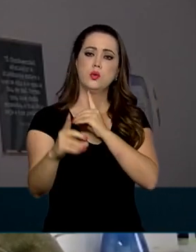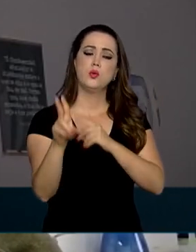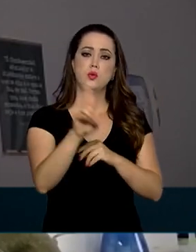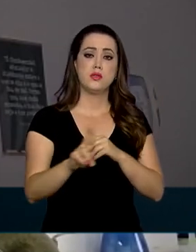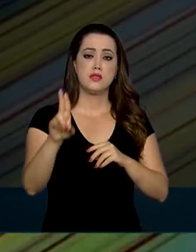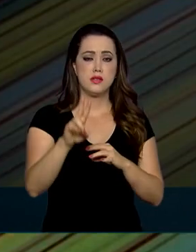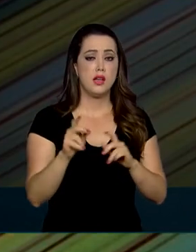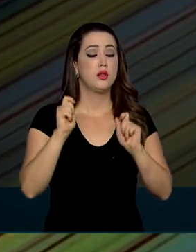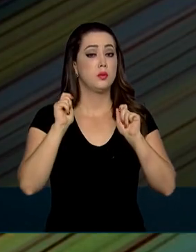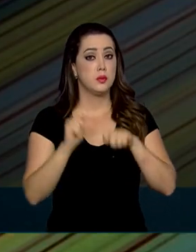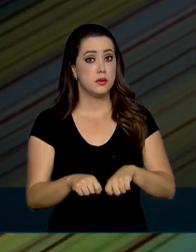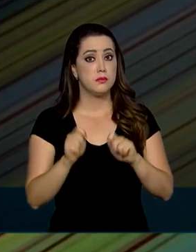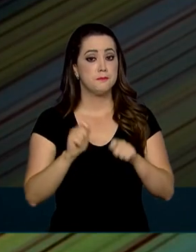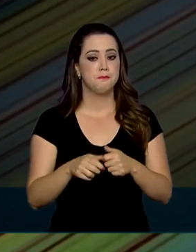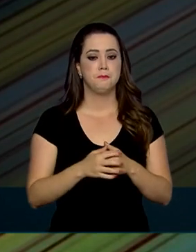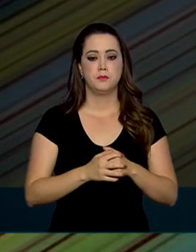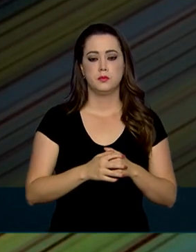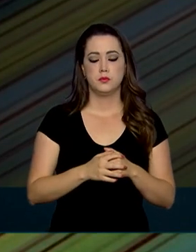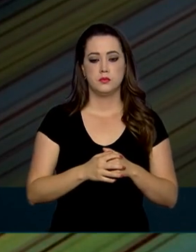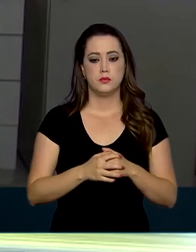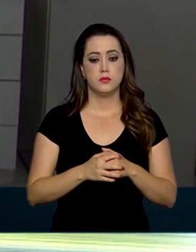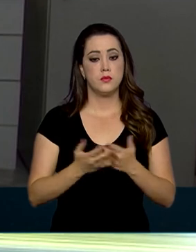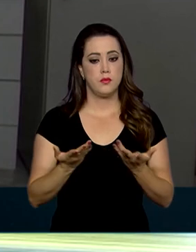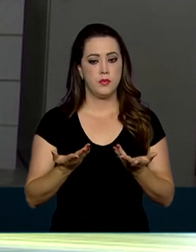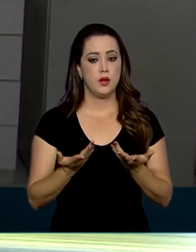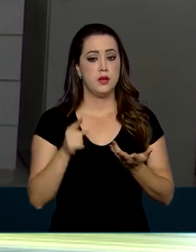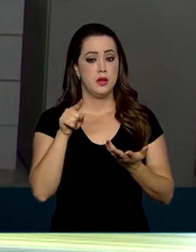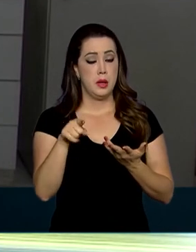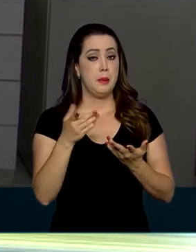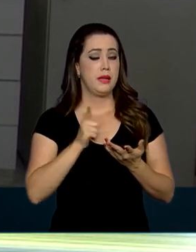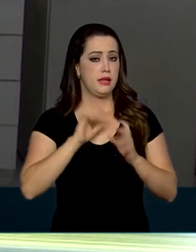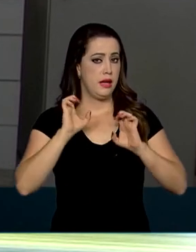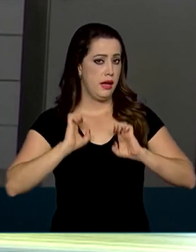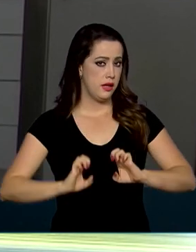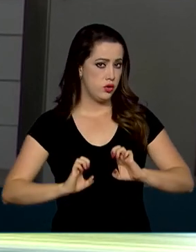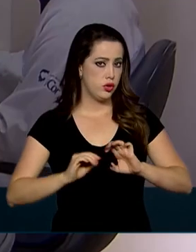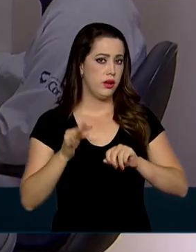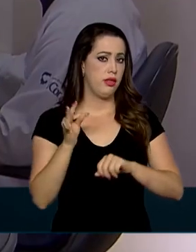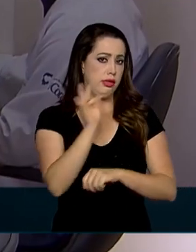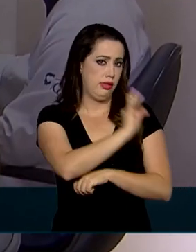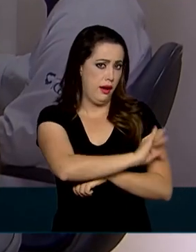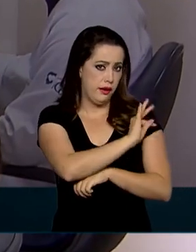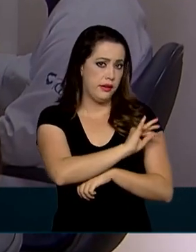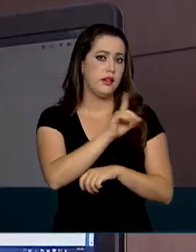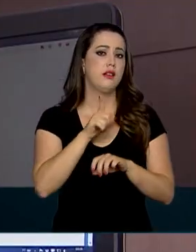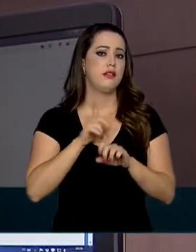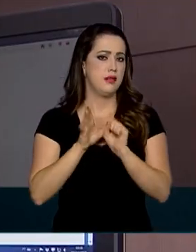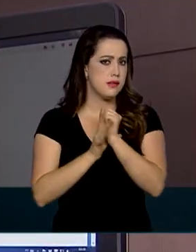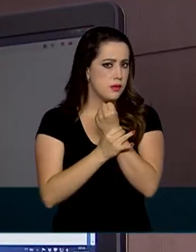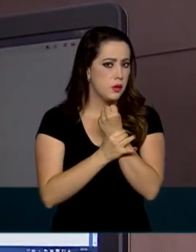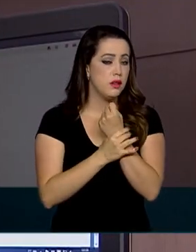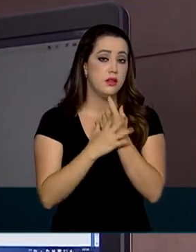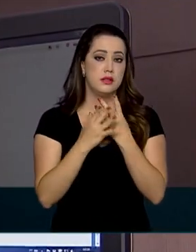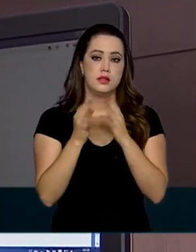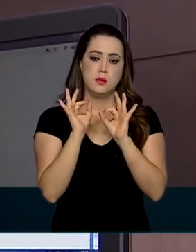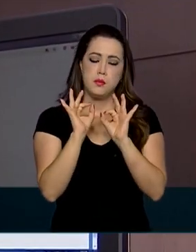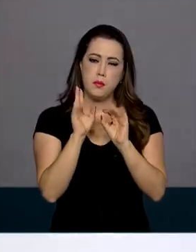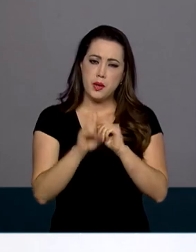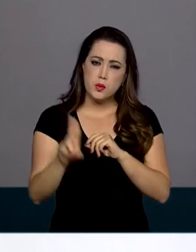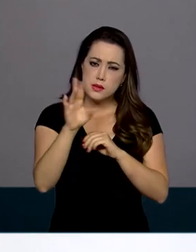em todo o seu potencial. Para estabelecer uma norma ética, técnica e segura para a prática adequada da